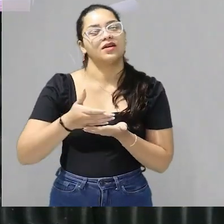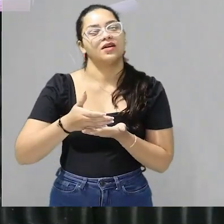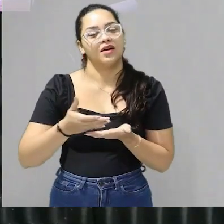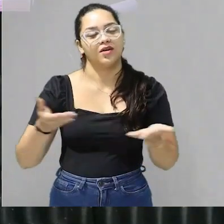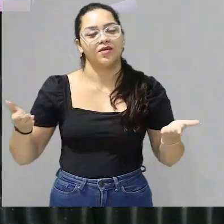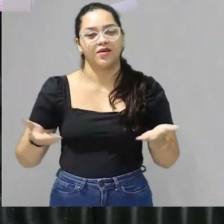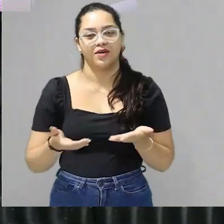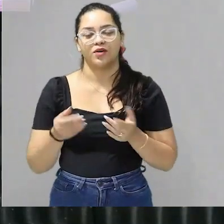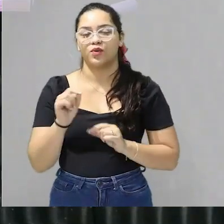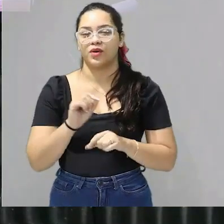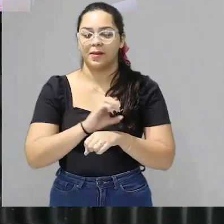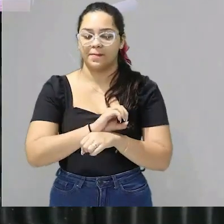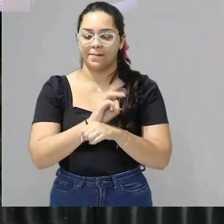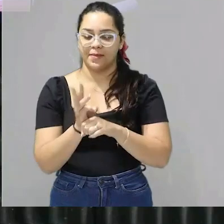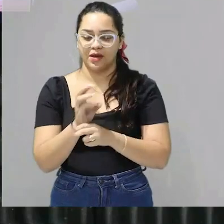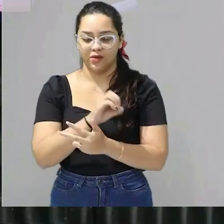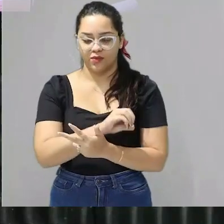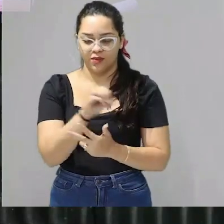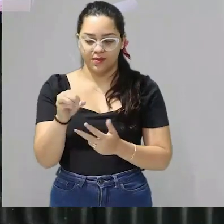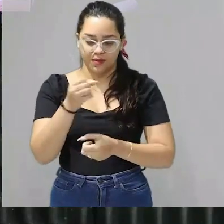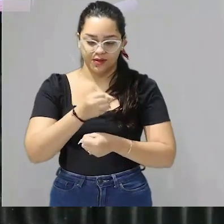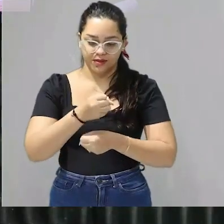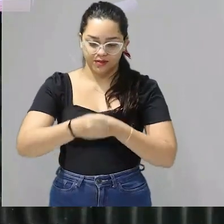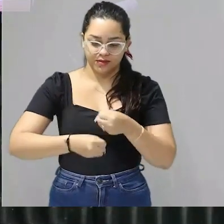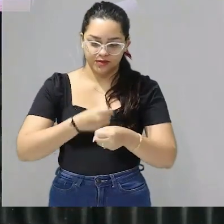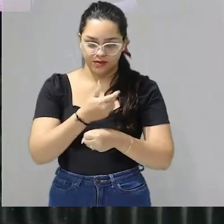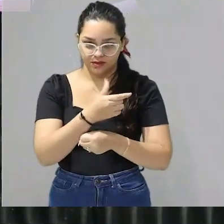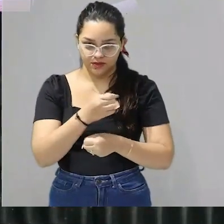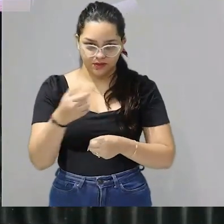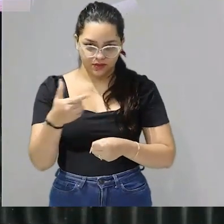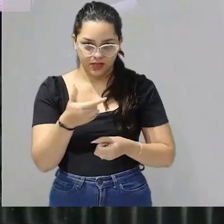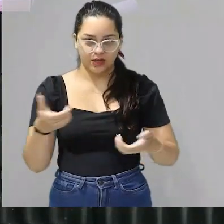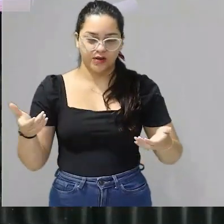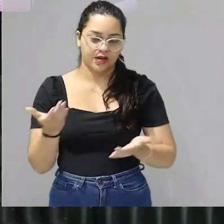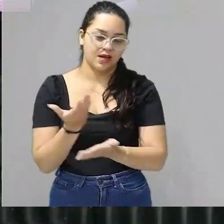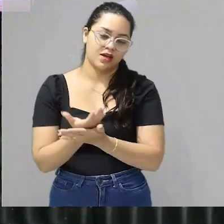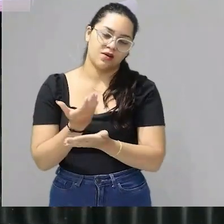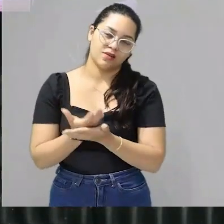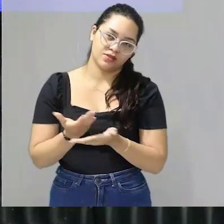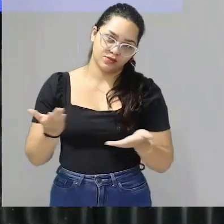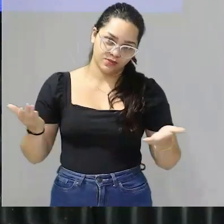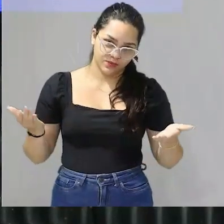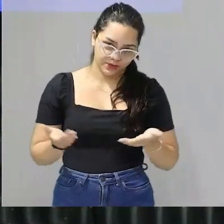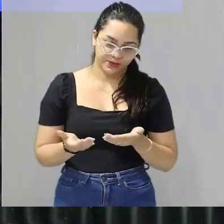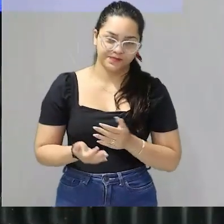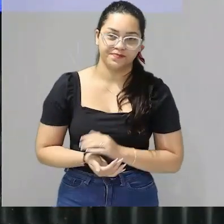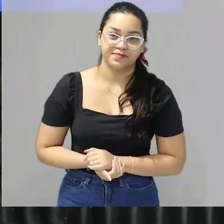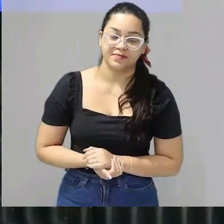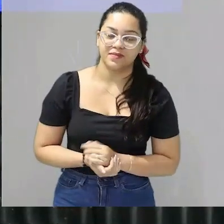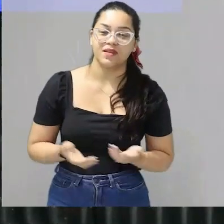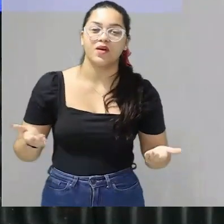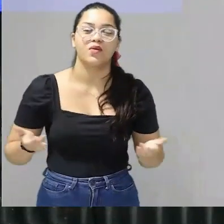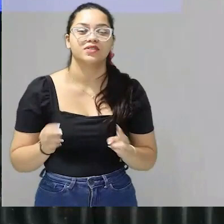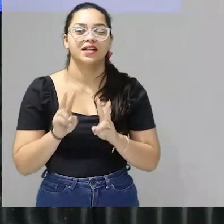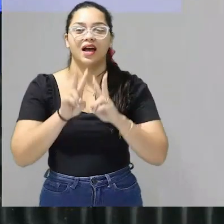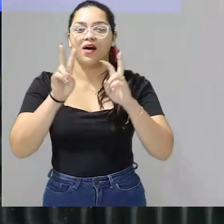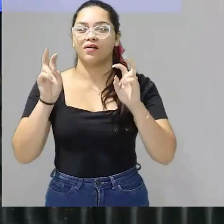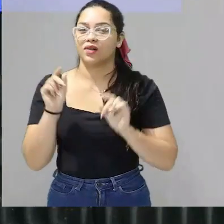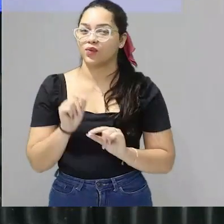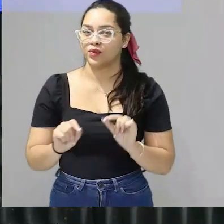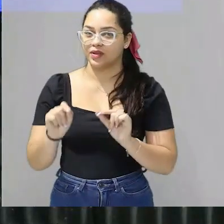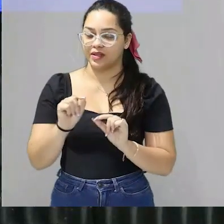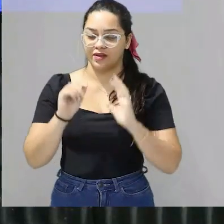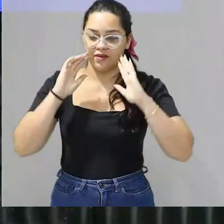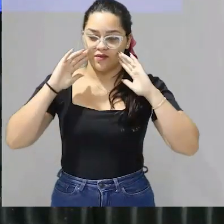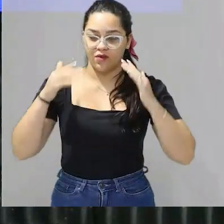um projeto Paz, UIMA, ENEM então vamos lá para a nossa aula de hoje na aula de hoje teremos o foco